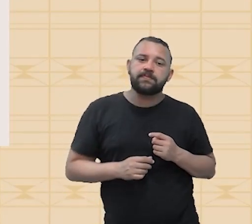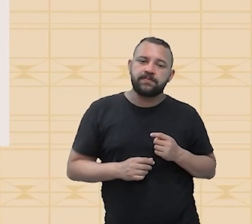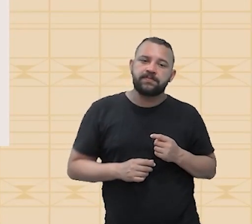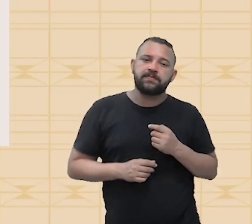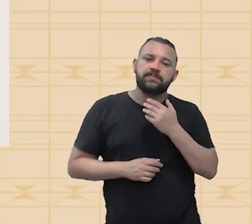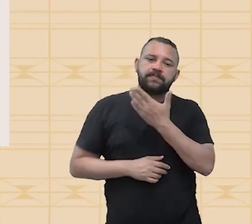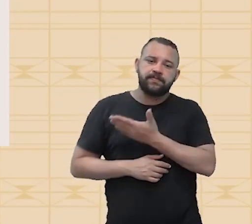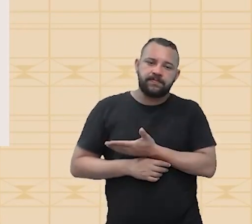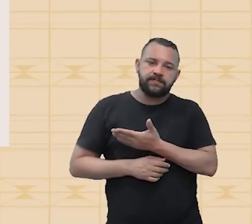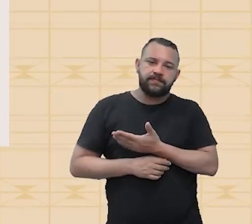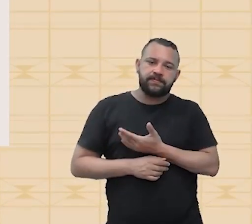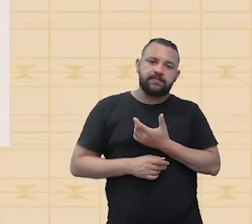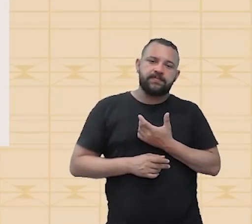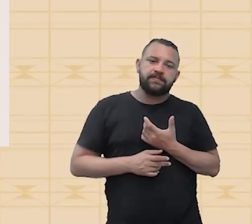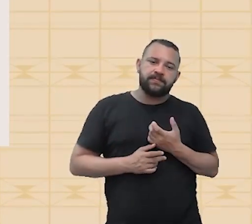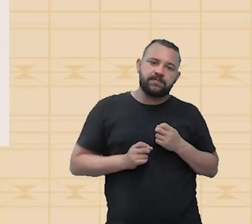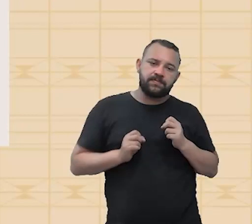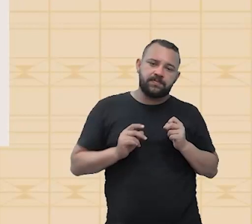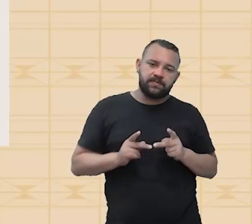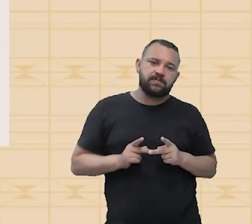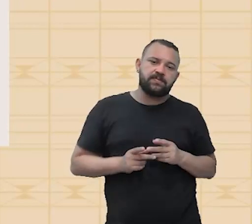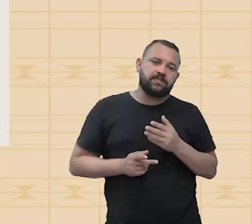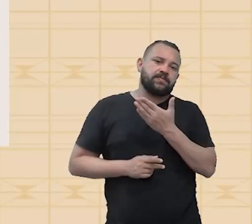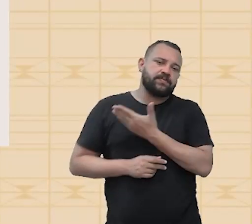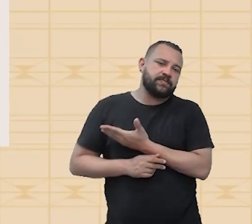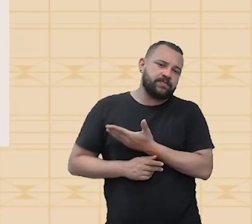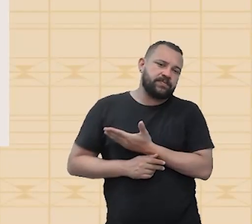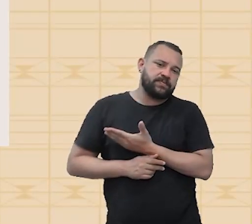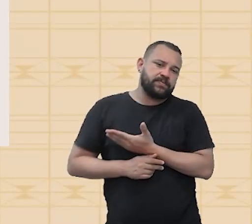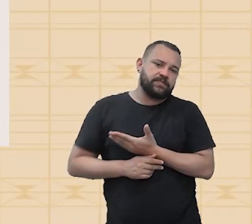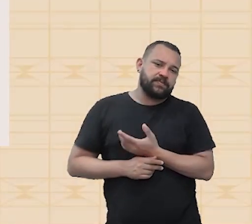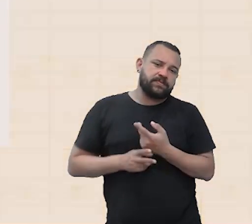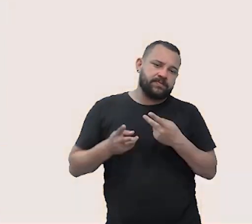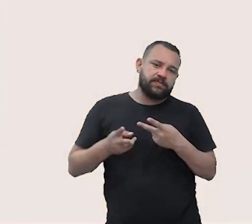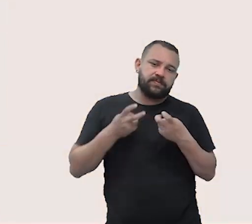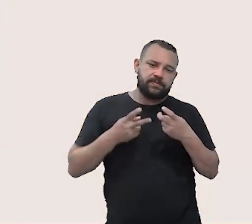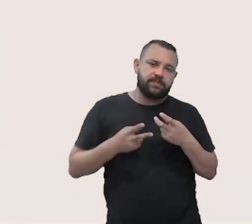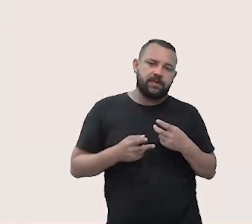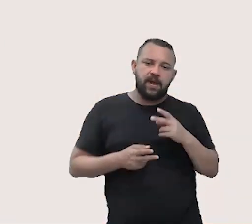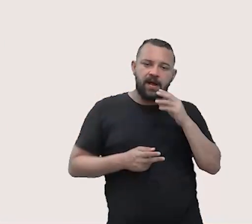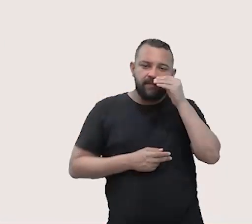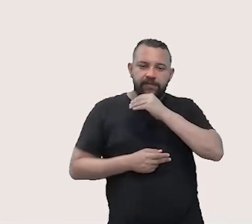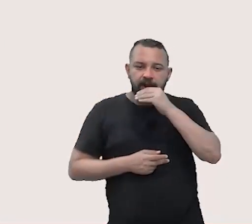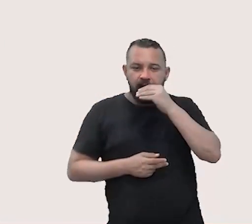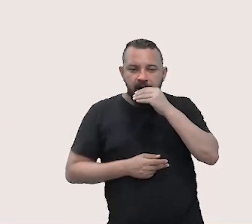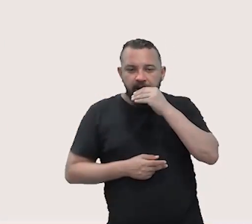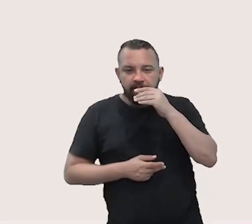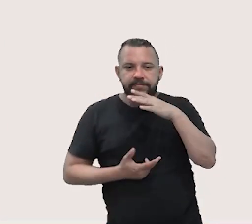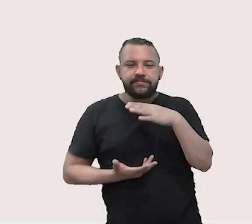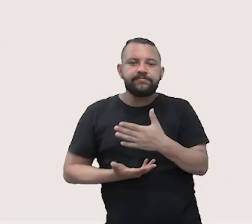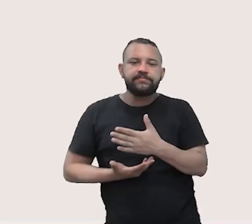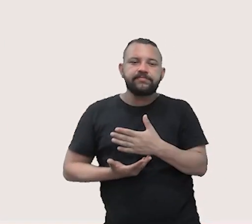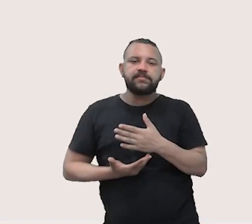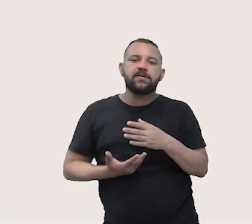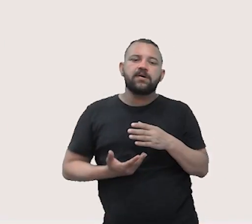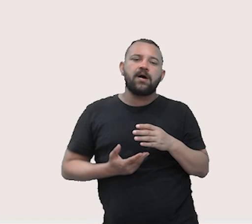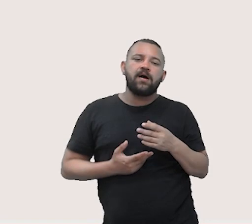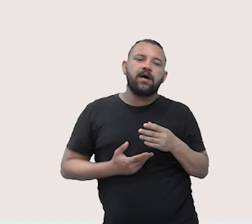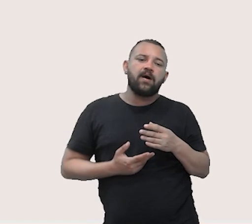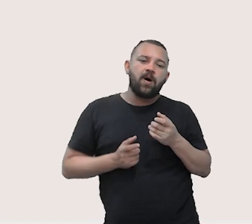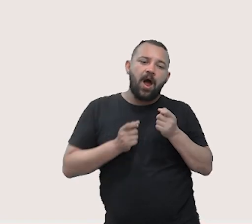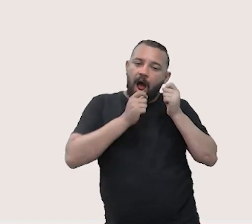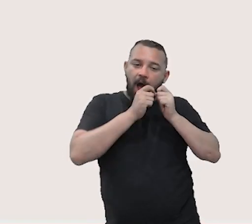de uma onda. Belezinha? Então, veja nessa imagem, nós temos uma onda fraca, uma onda de baixa amplitude, uma onda